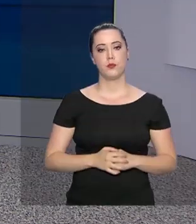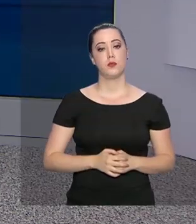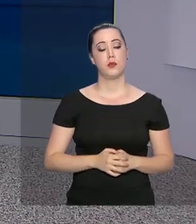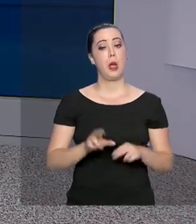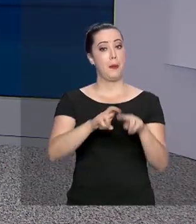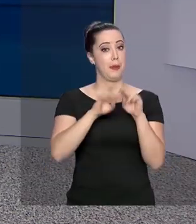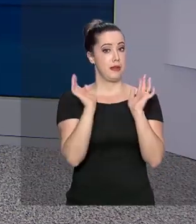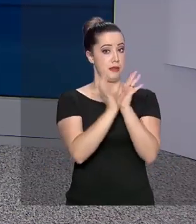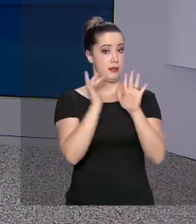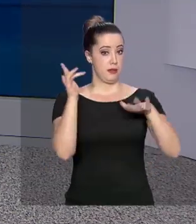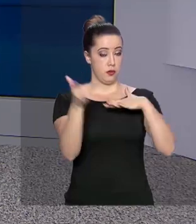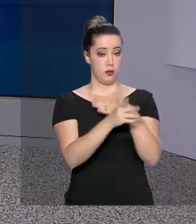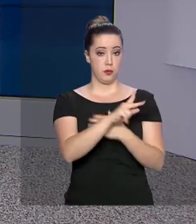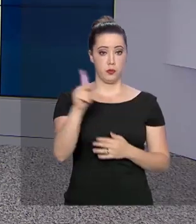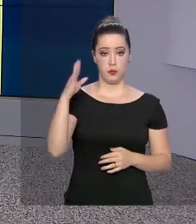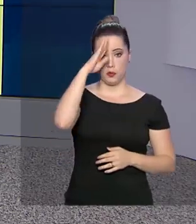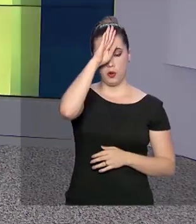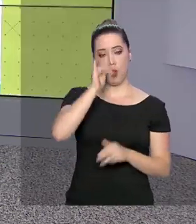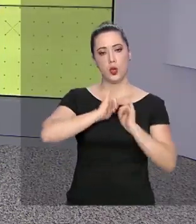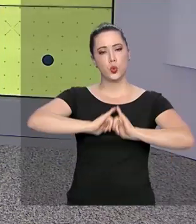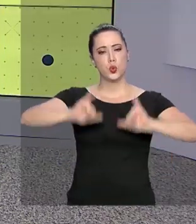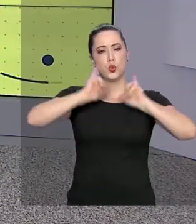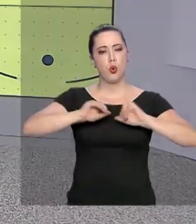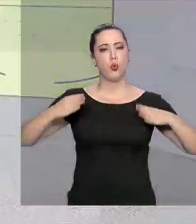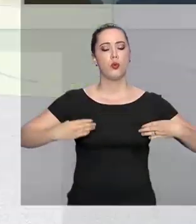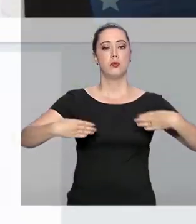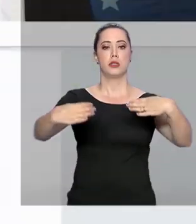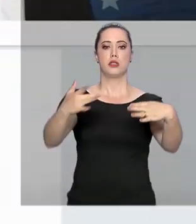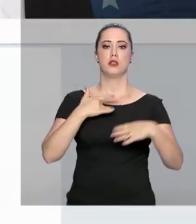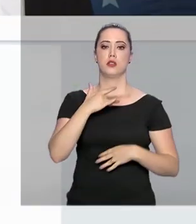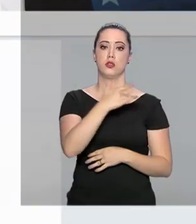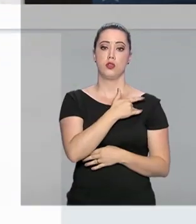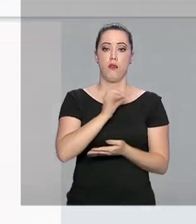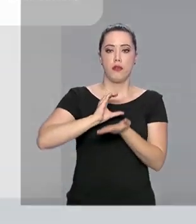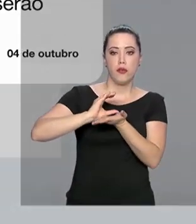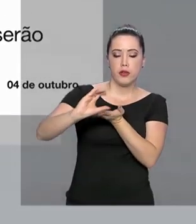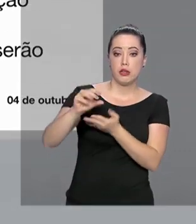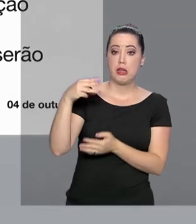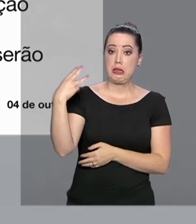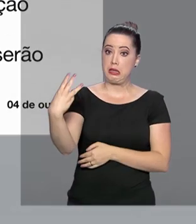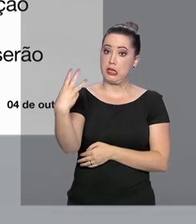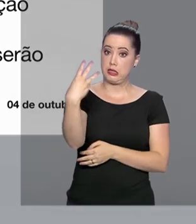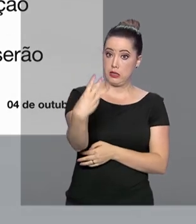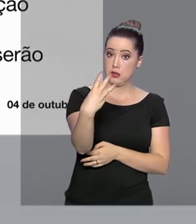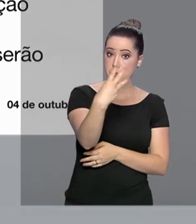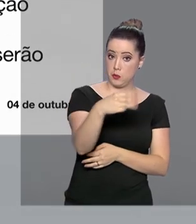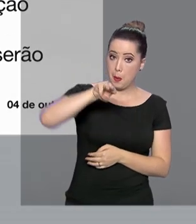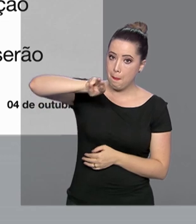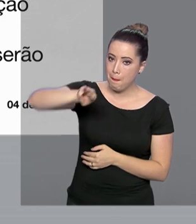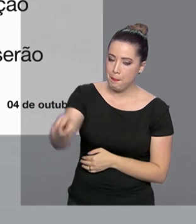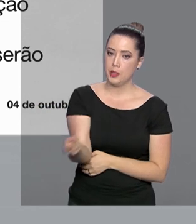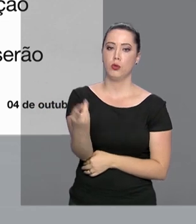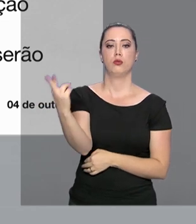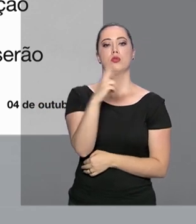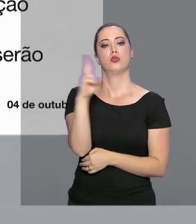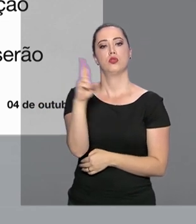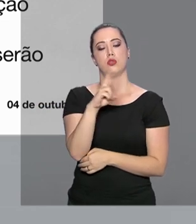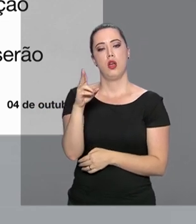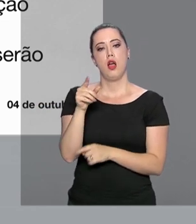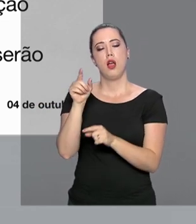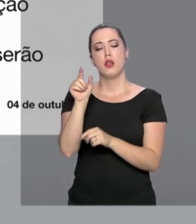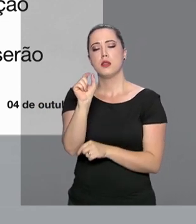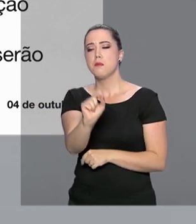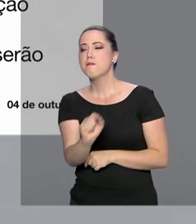sociais, o presidente Jair Bolsonaro anunciou que o Ministério da Saúde vai destinar 333 milhões de reais para os